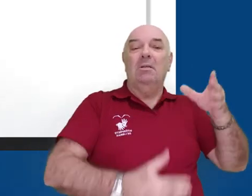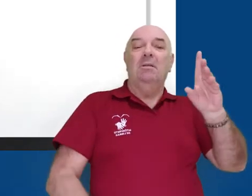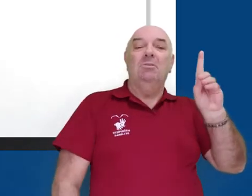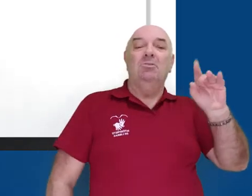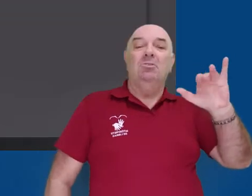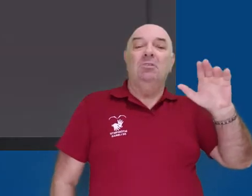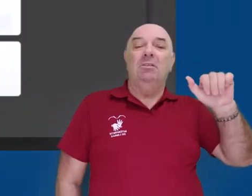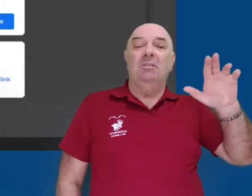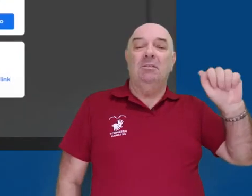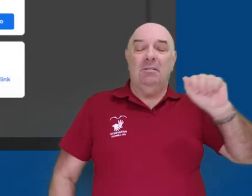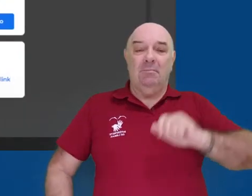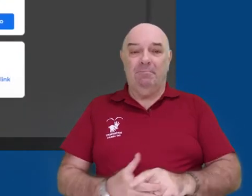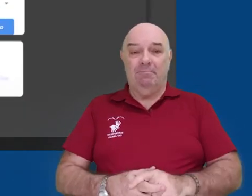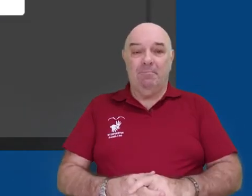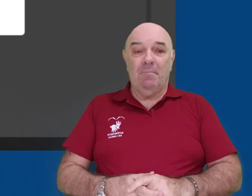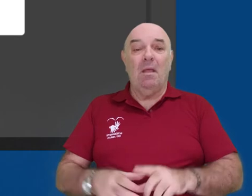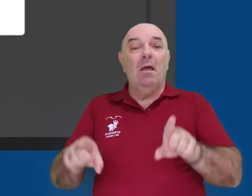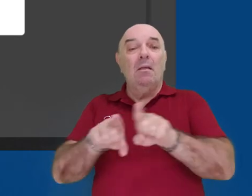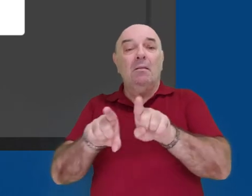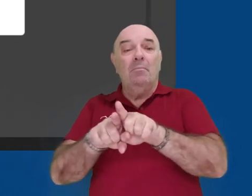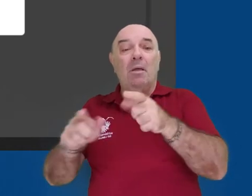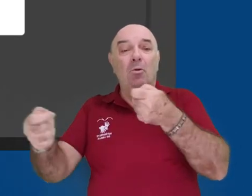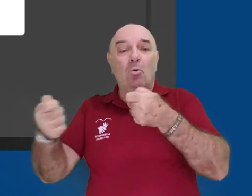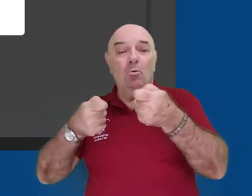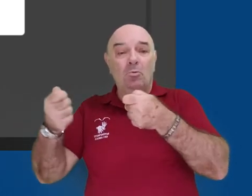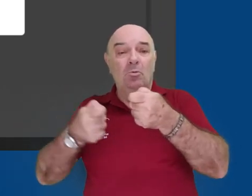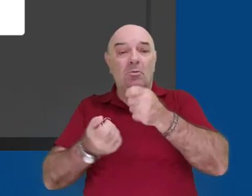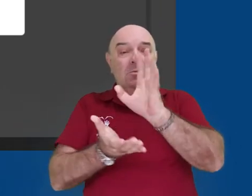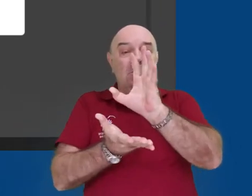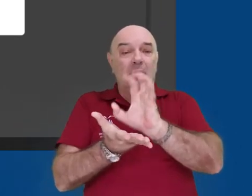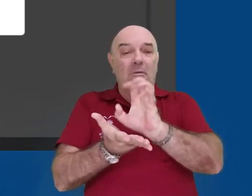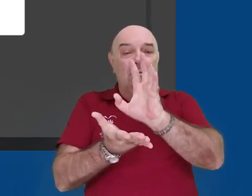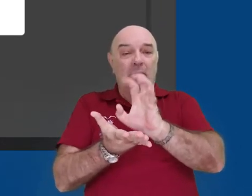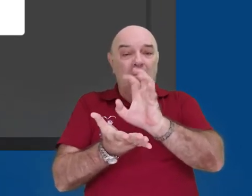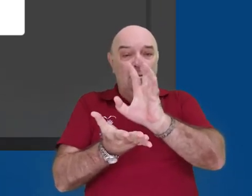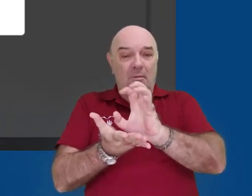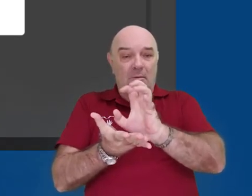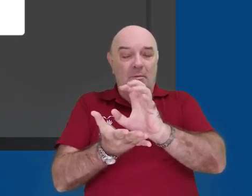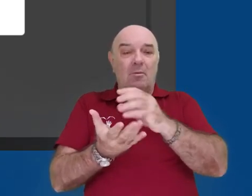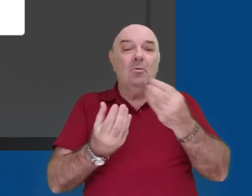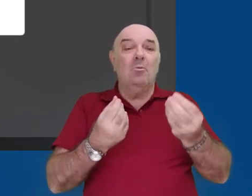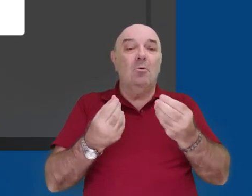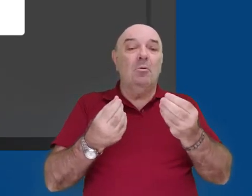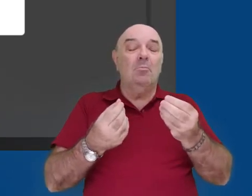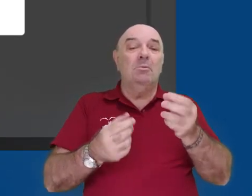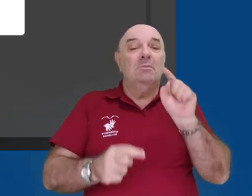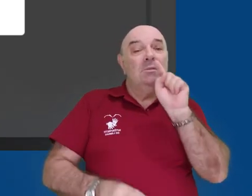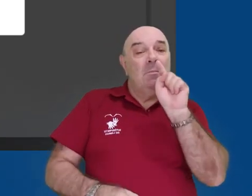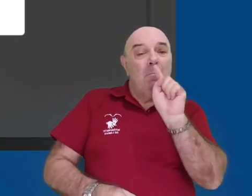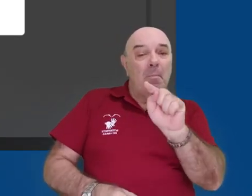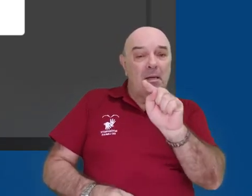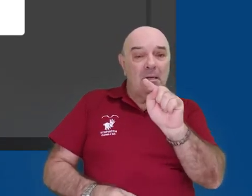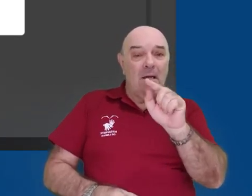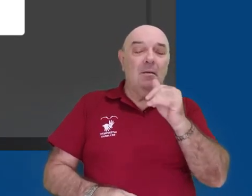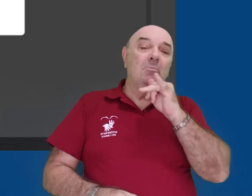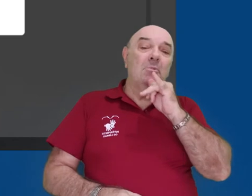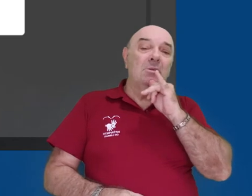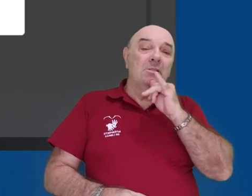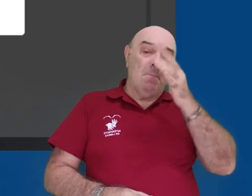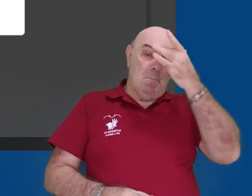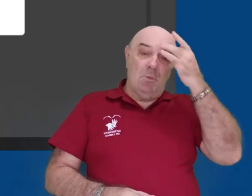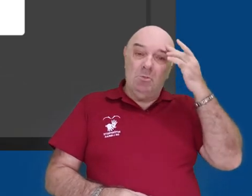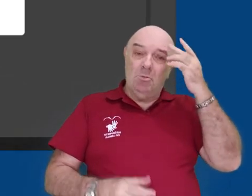de configuração, nós definimos o controle de download. Com esta opção marcada, os leitores com quem você